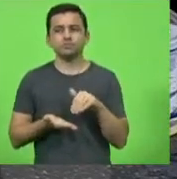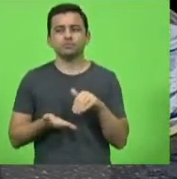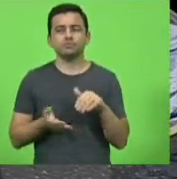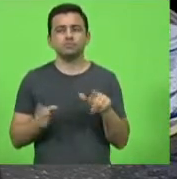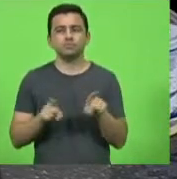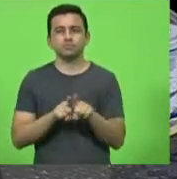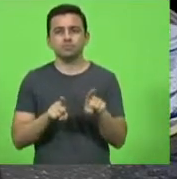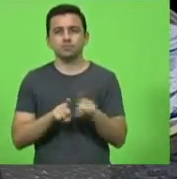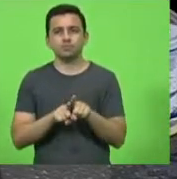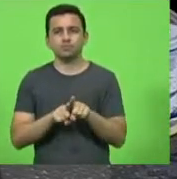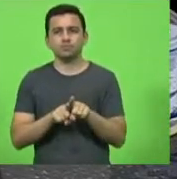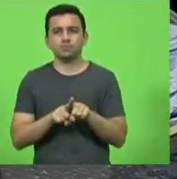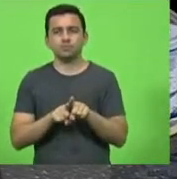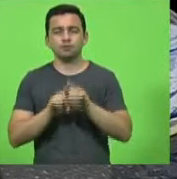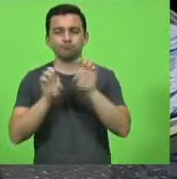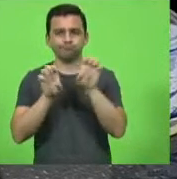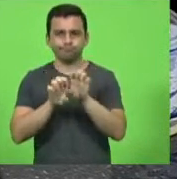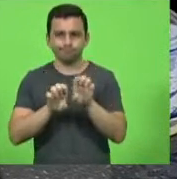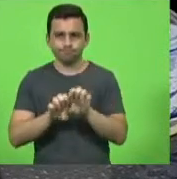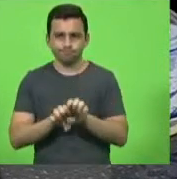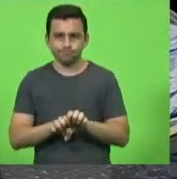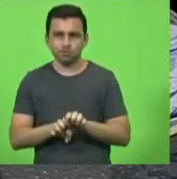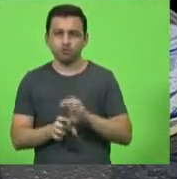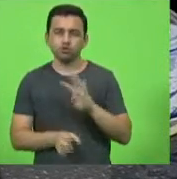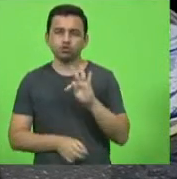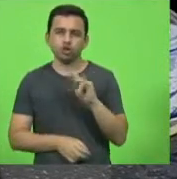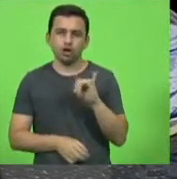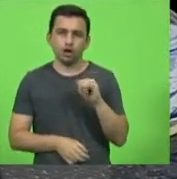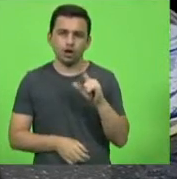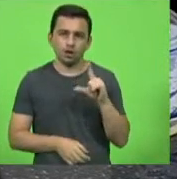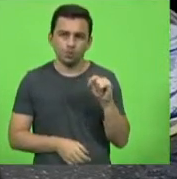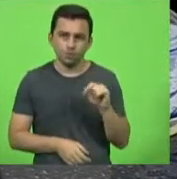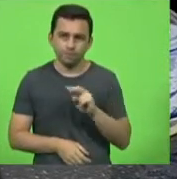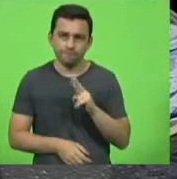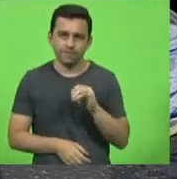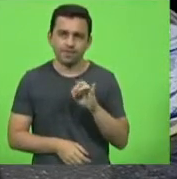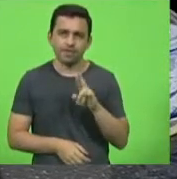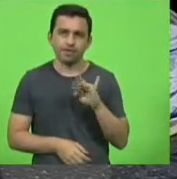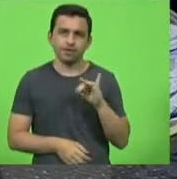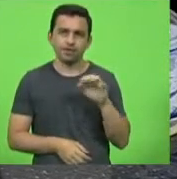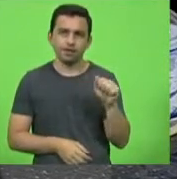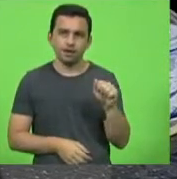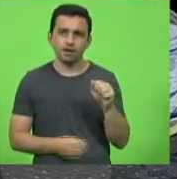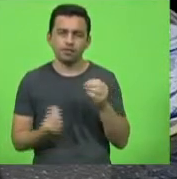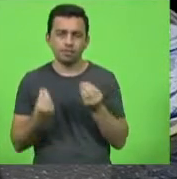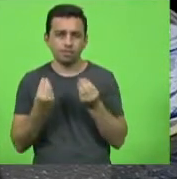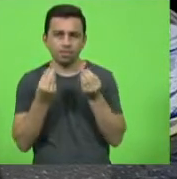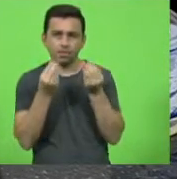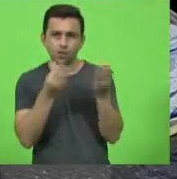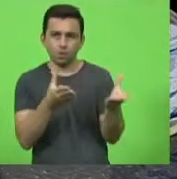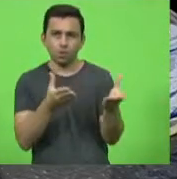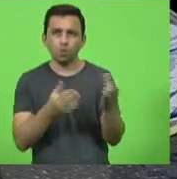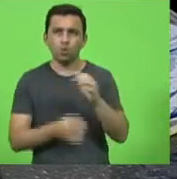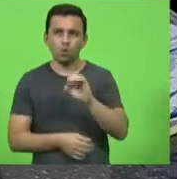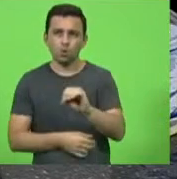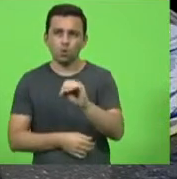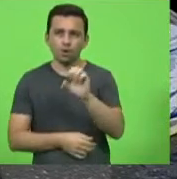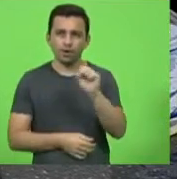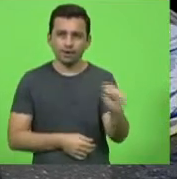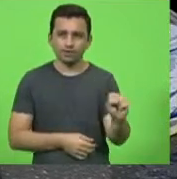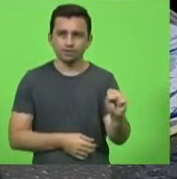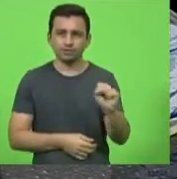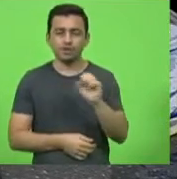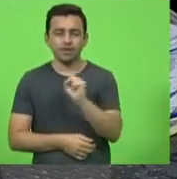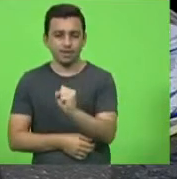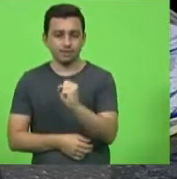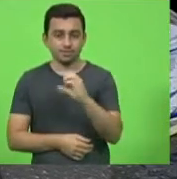da infraestrutura Tiago Vieira fez a entrega da ordem de serviço da SC 135